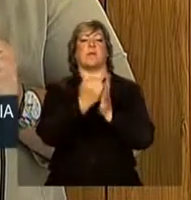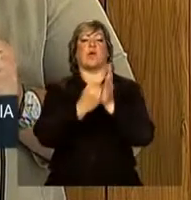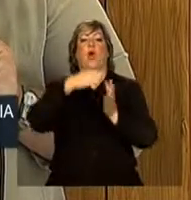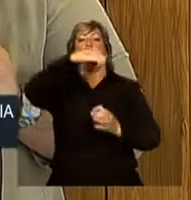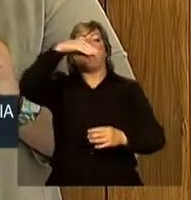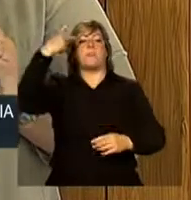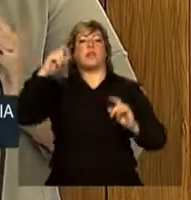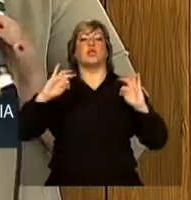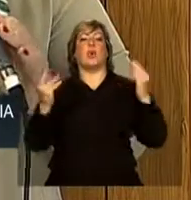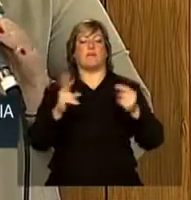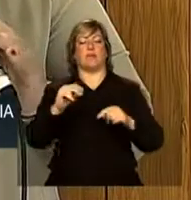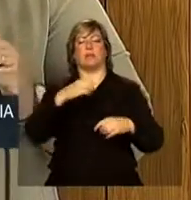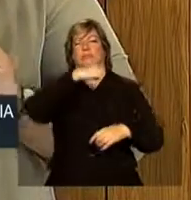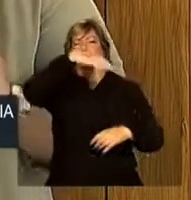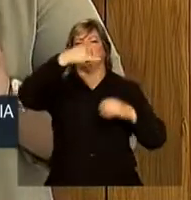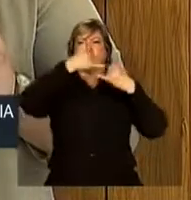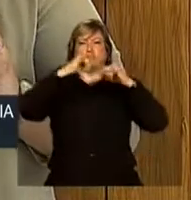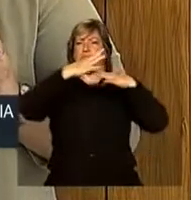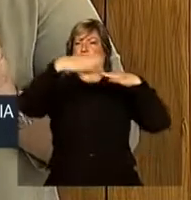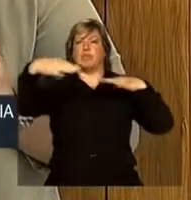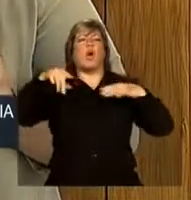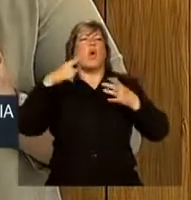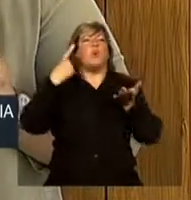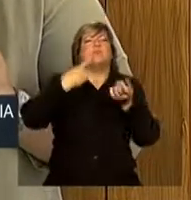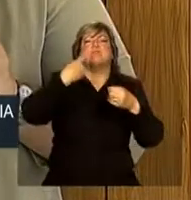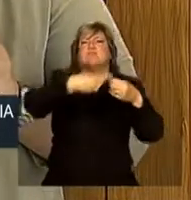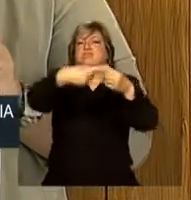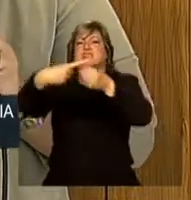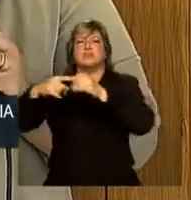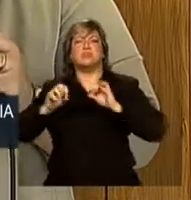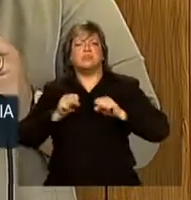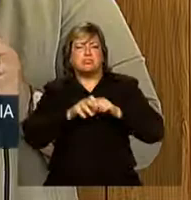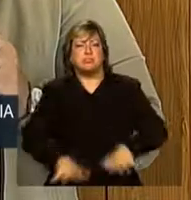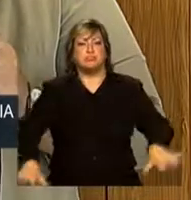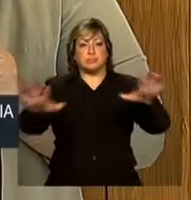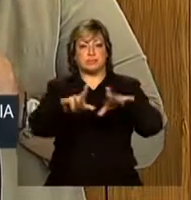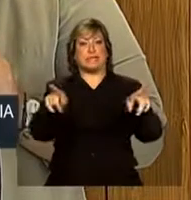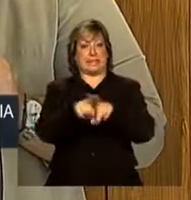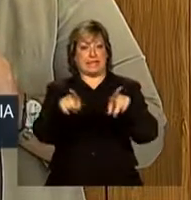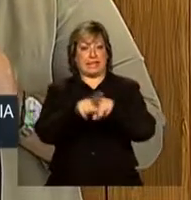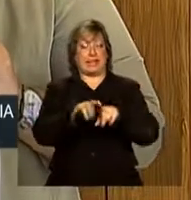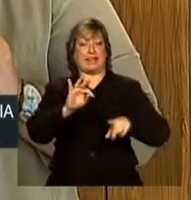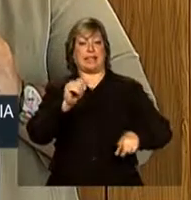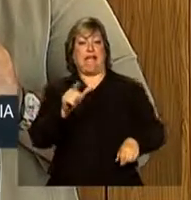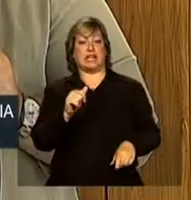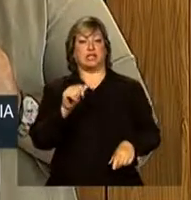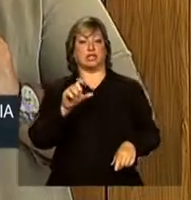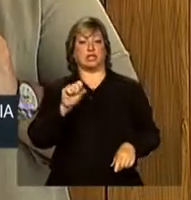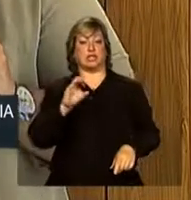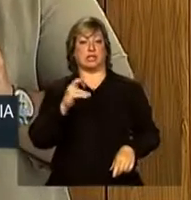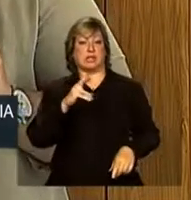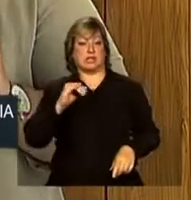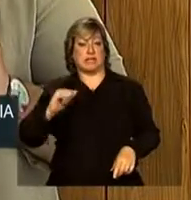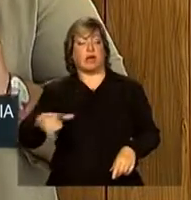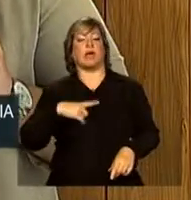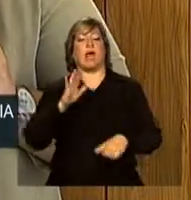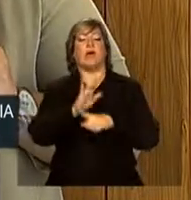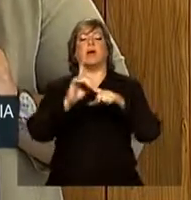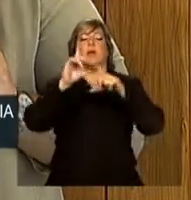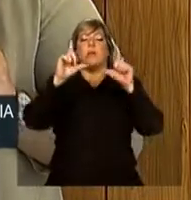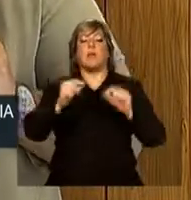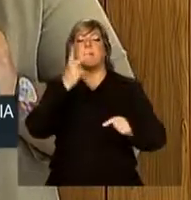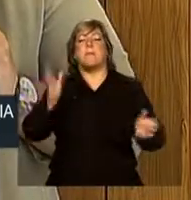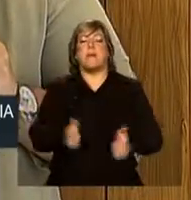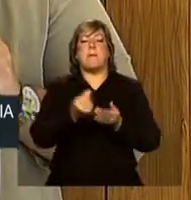Luz para Todos, que leva a luz para as regiões mais remotas do país, e também o programa de tarifa social, que traz desconto para aquelas famílias que são de